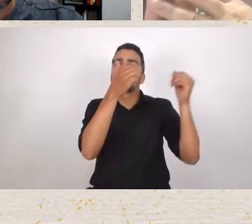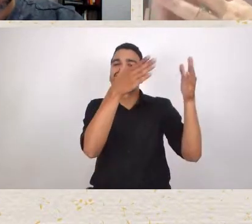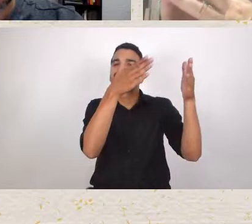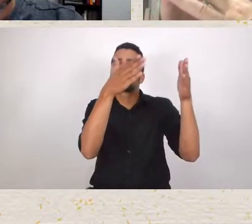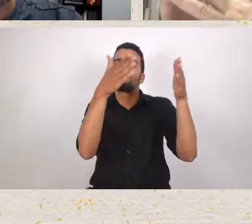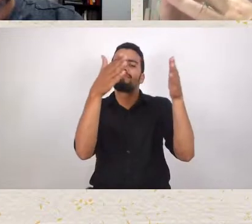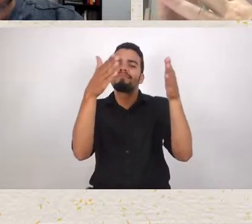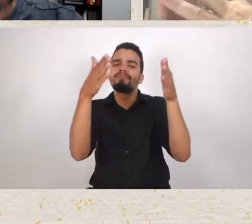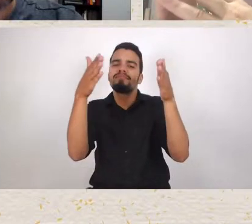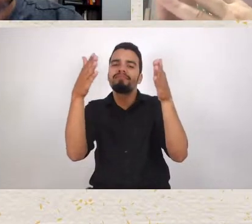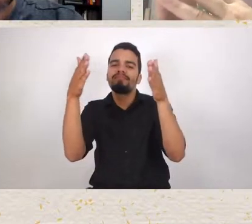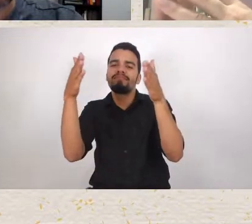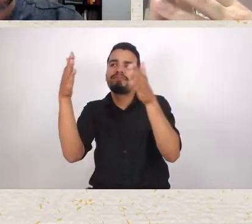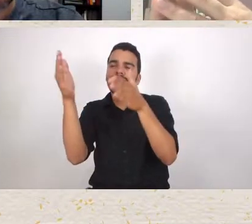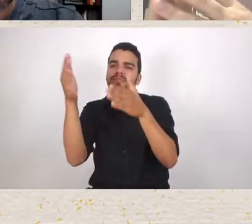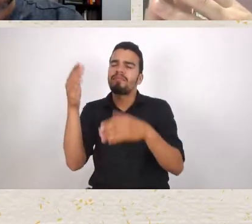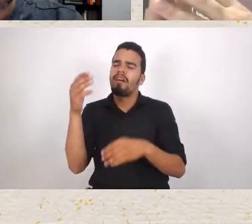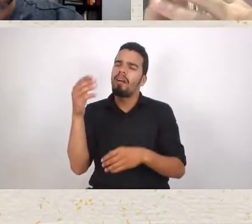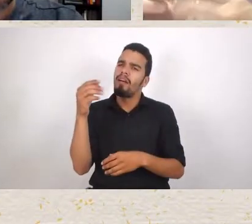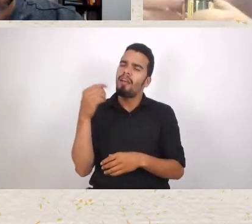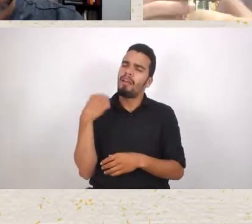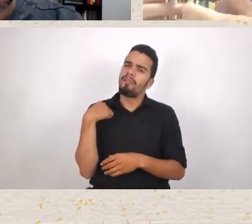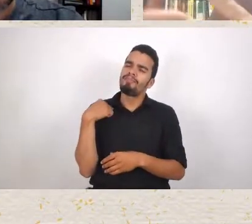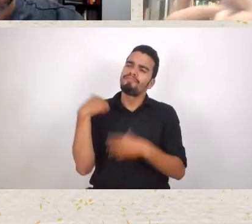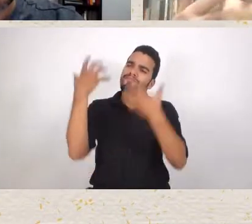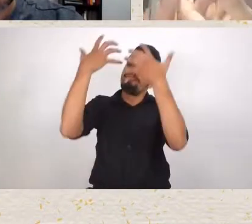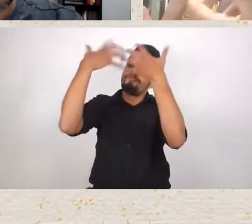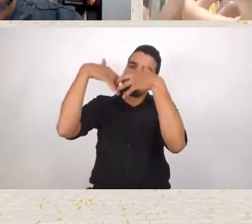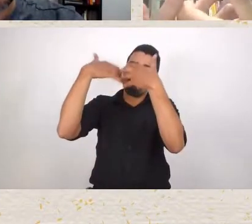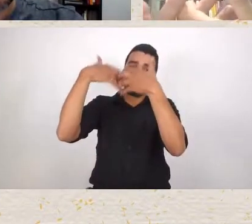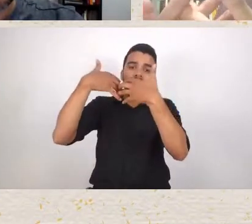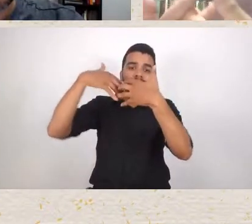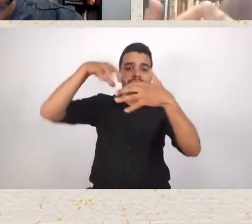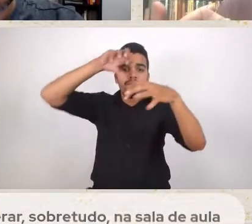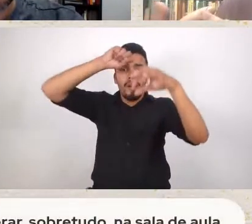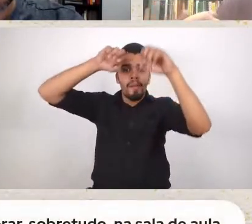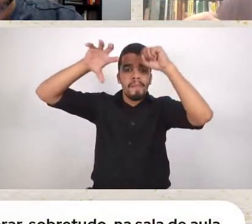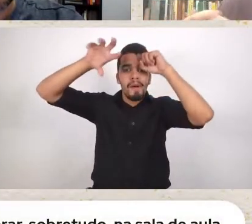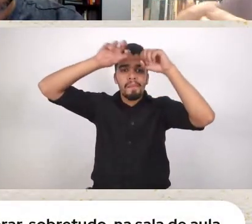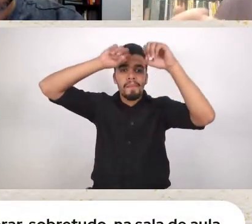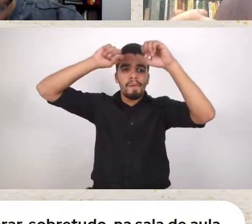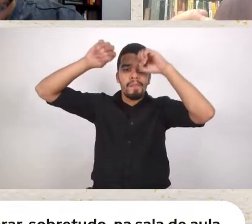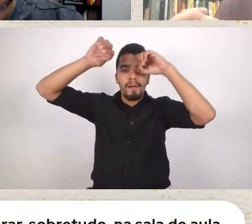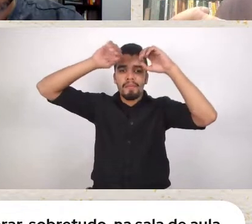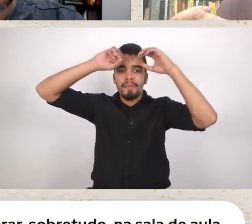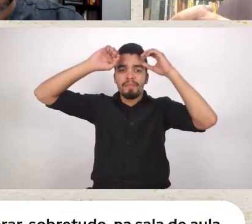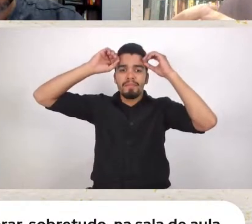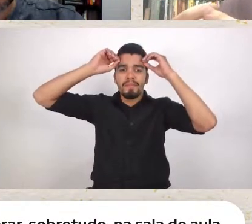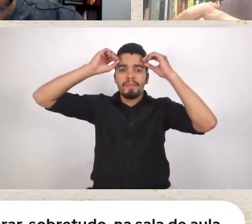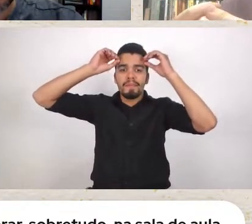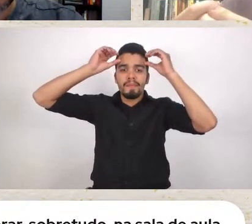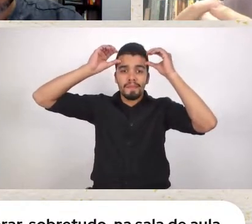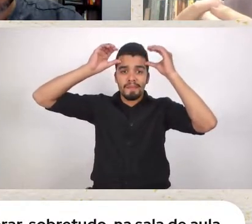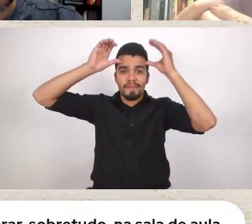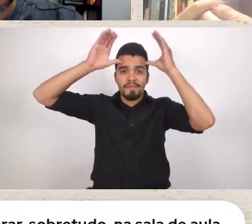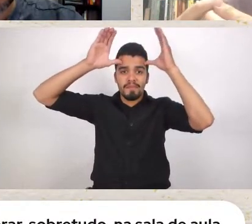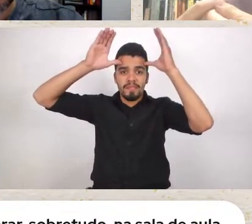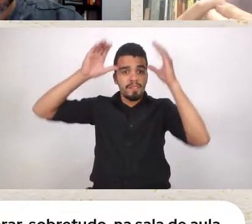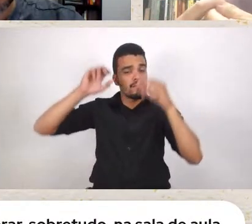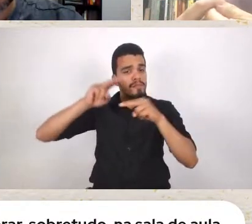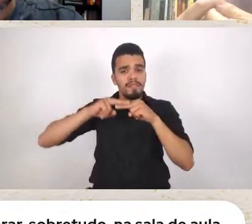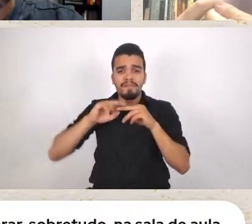violência Então quer dizer É de uma estupidez Esse entendimento Porque